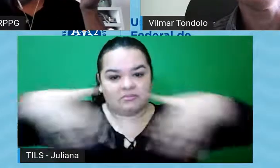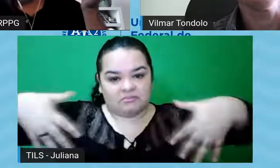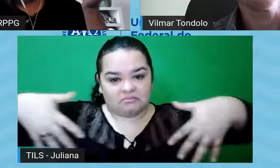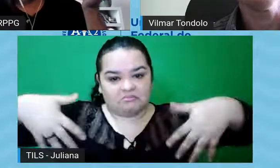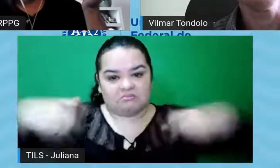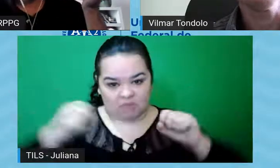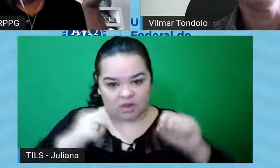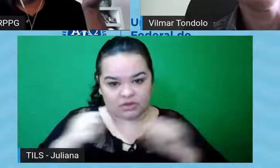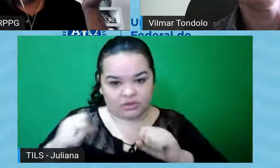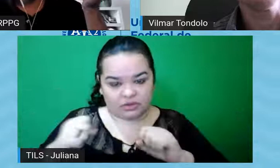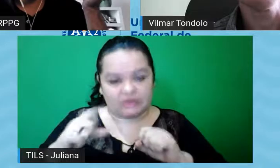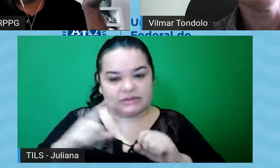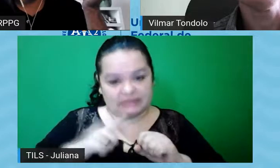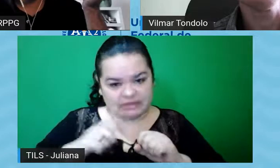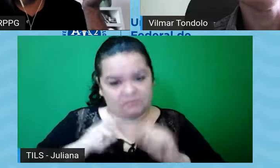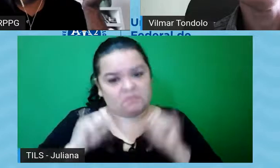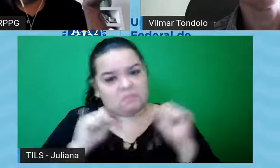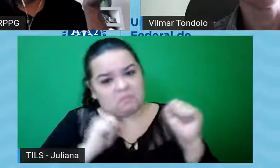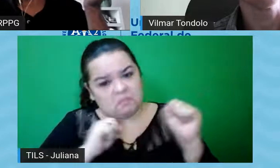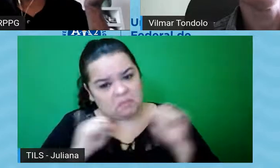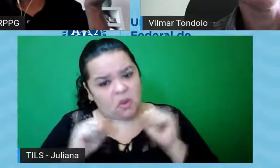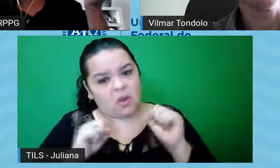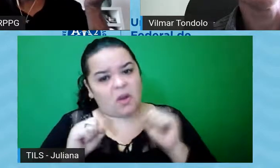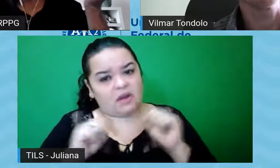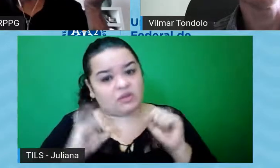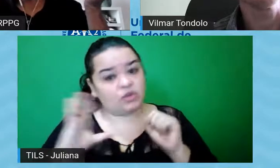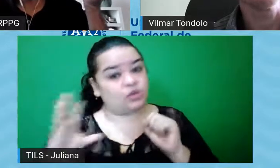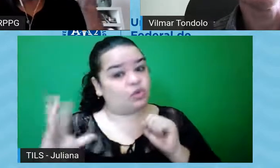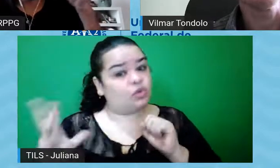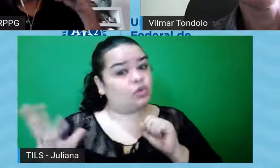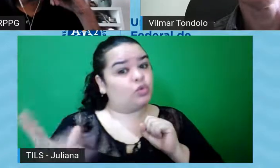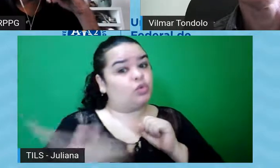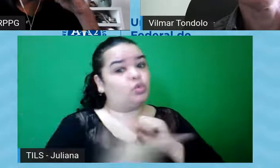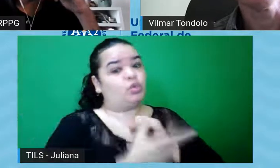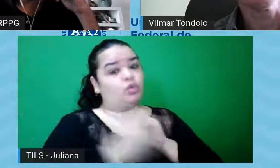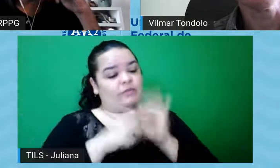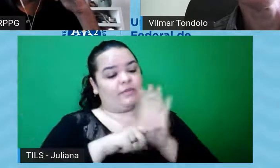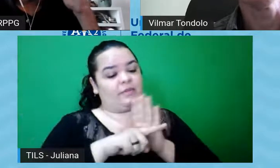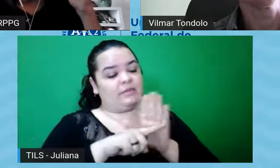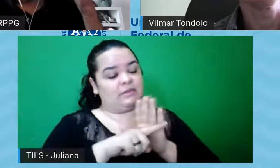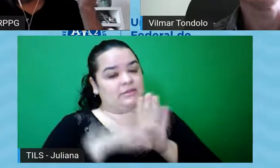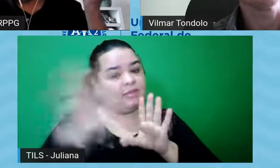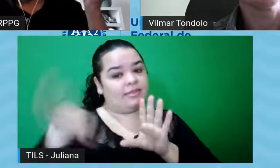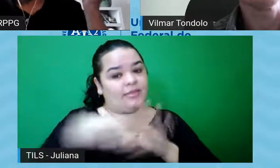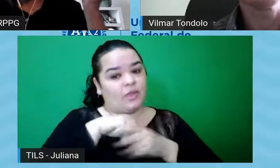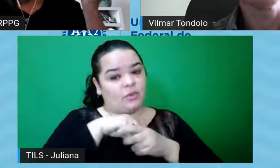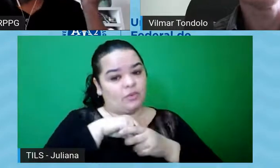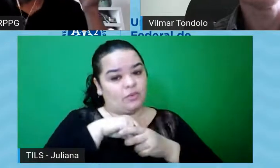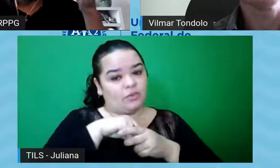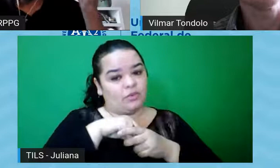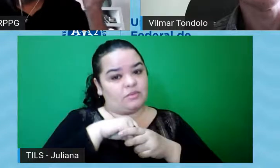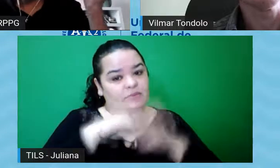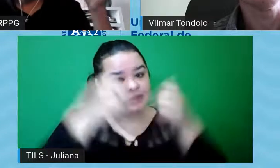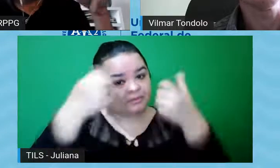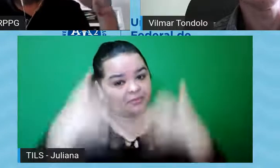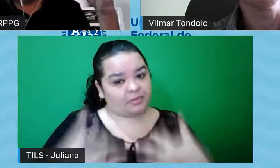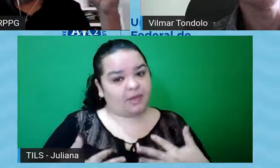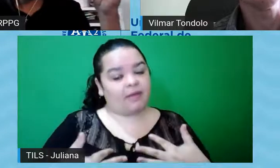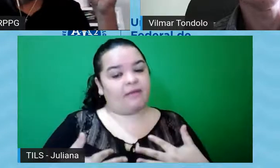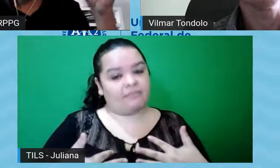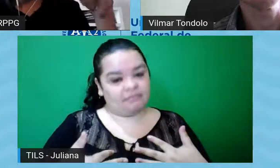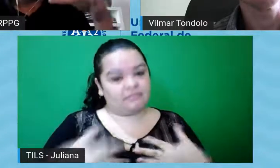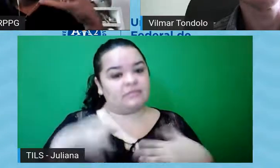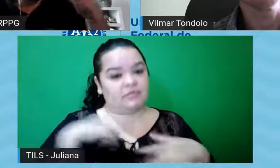Se o projeto guarda-chuva contemplar todos os aspectos que vão ser pesquisados, pode, né, a gente tem, a gente tem registro de